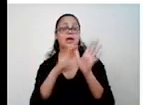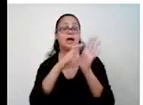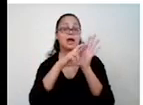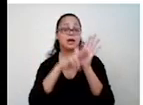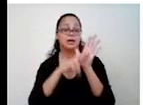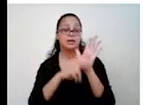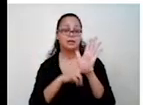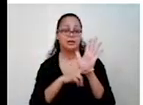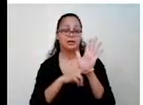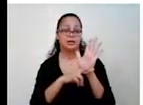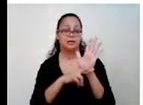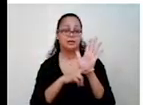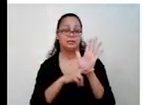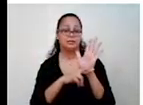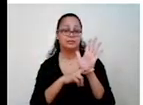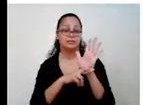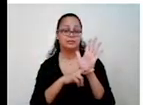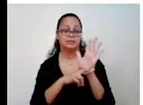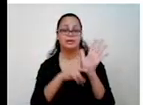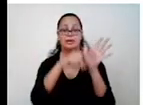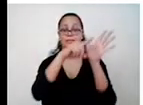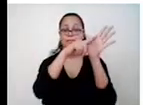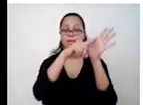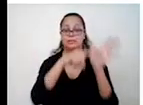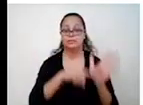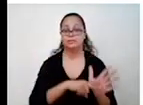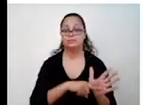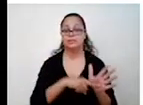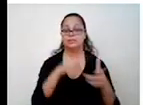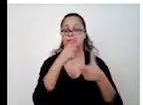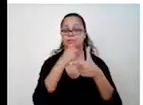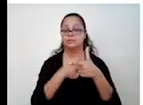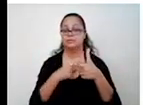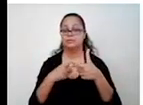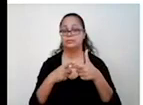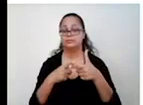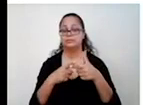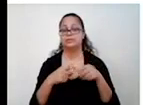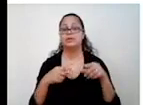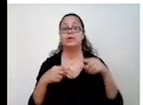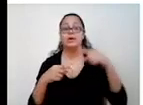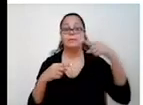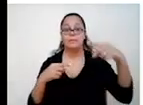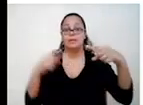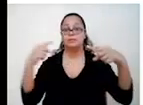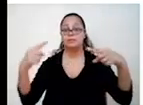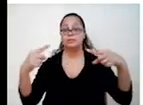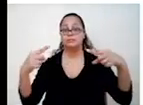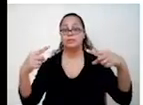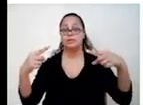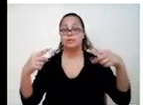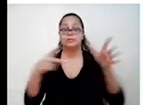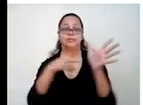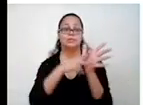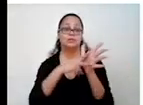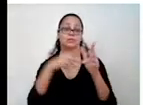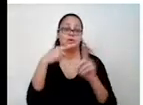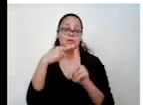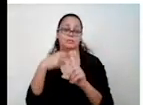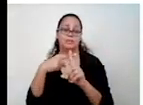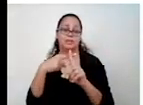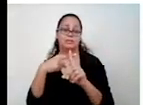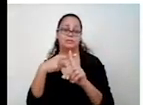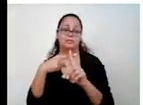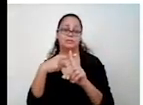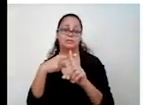divisão. Regra de sinal da ponta de vezes e divisão. Sinais iguais dá mais. Sinais diferentes dá menos.